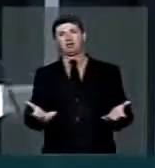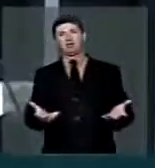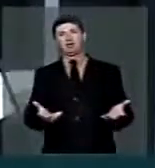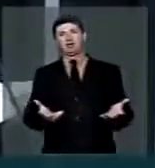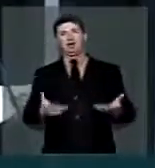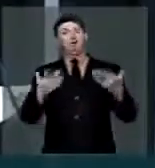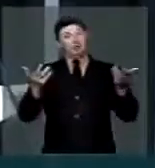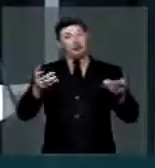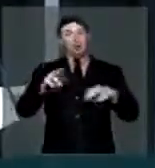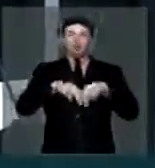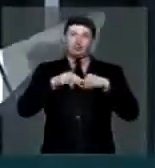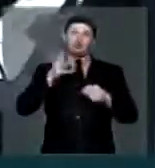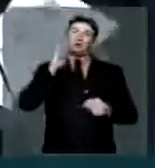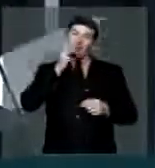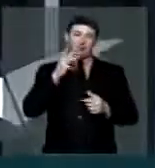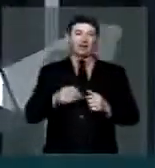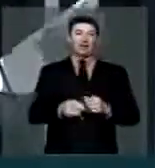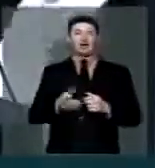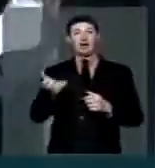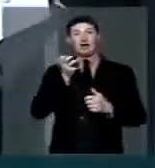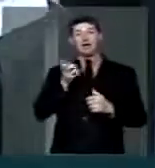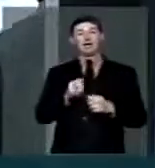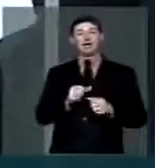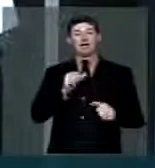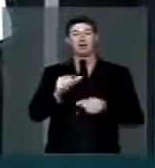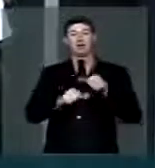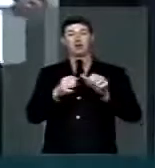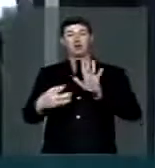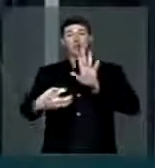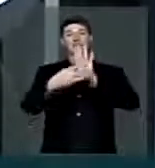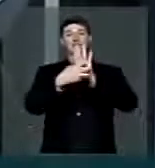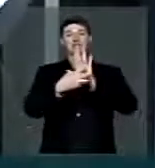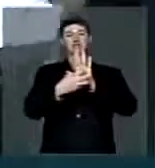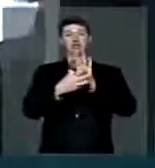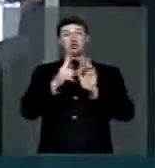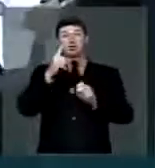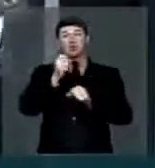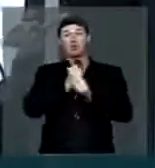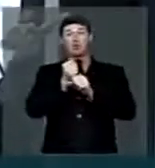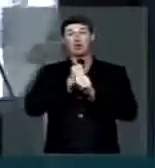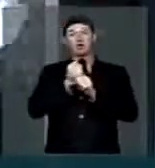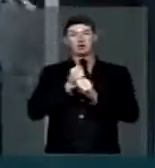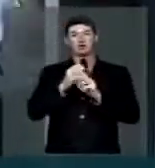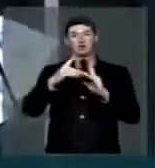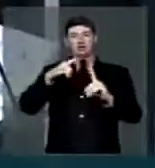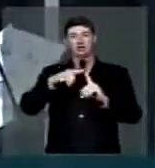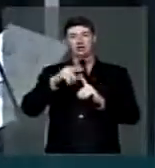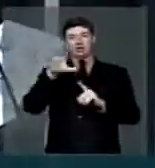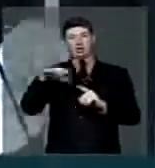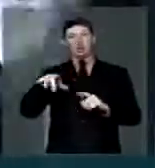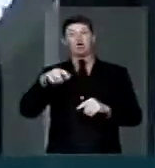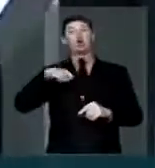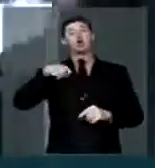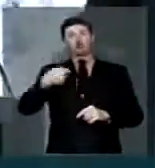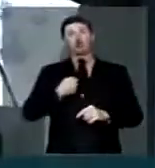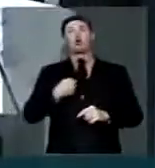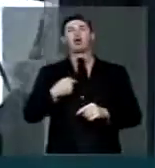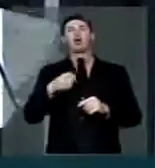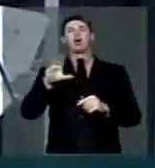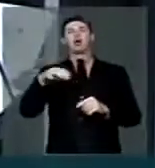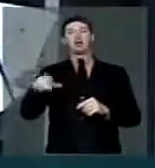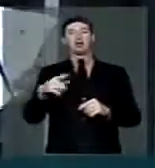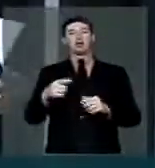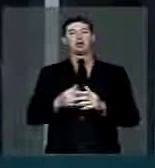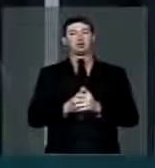por isso que no Maranhão, ele pretende mudar um símbolo milenar da Igreja Católica. Eu sou católico, afiliado da Nossa